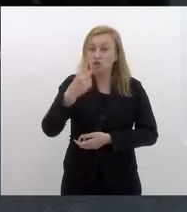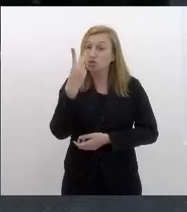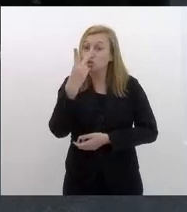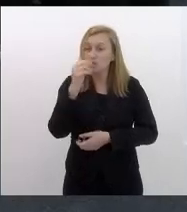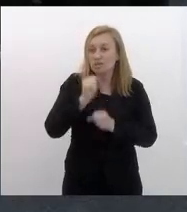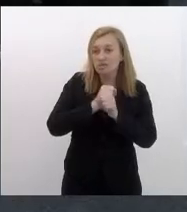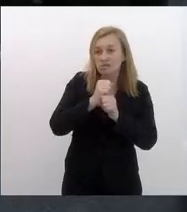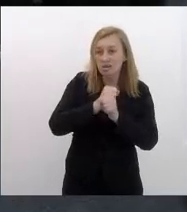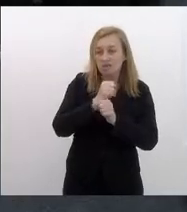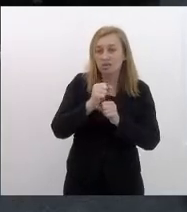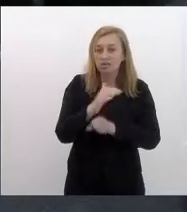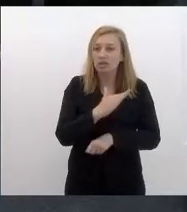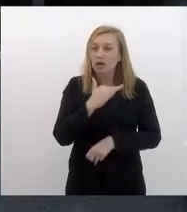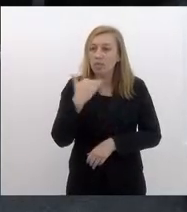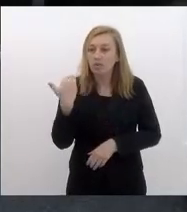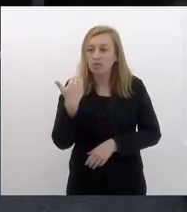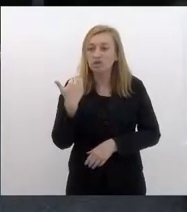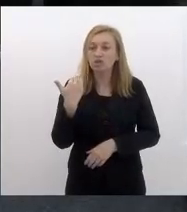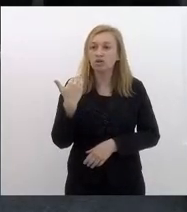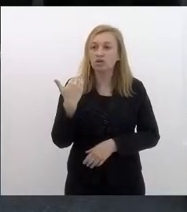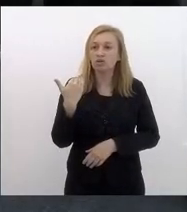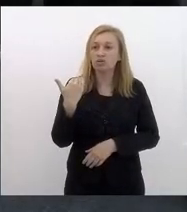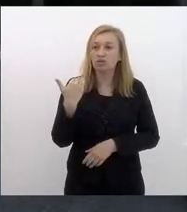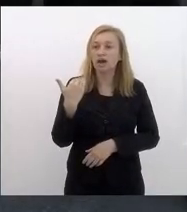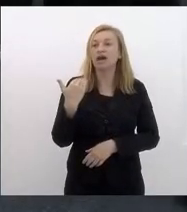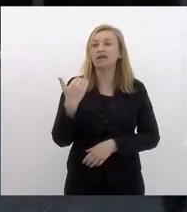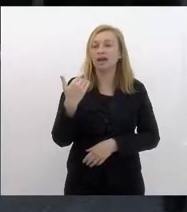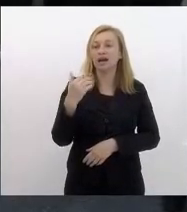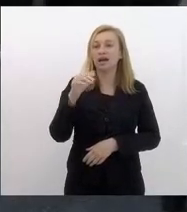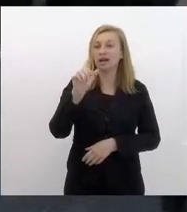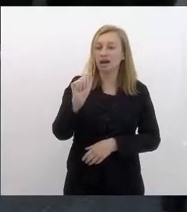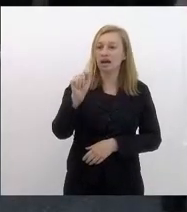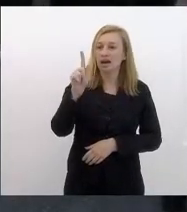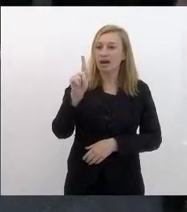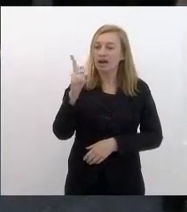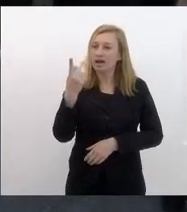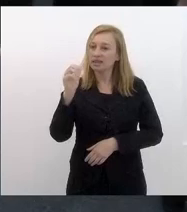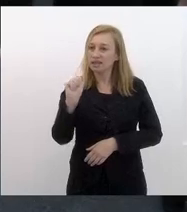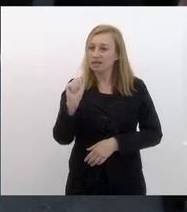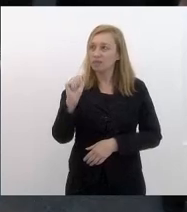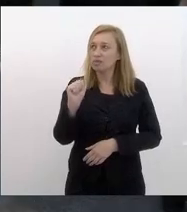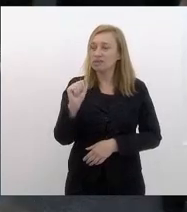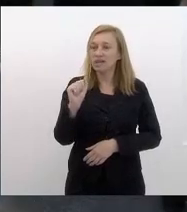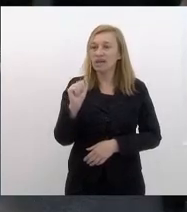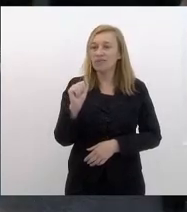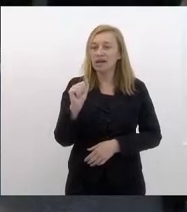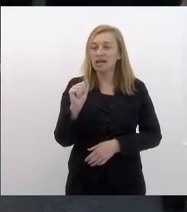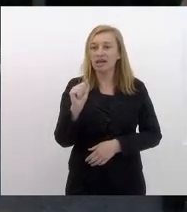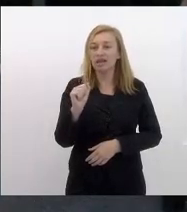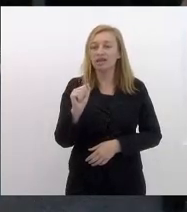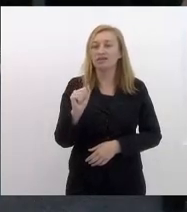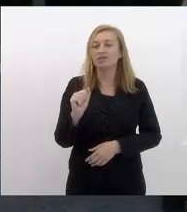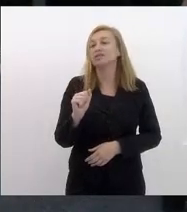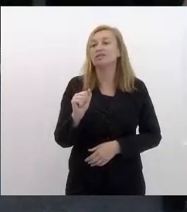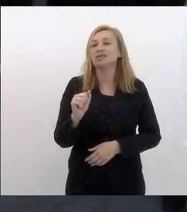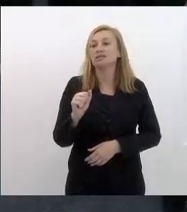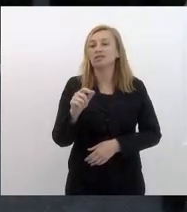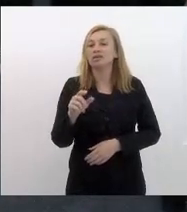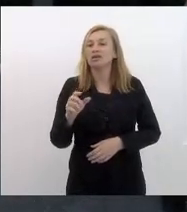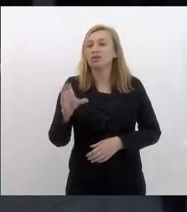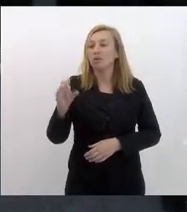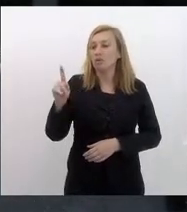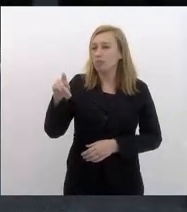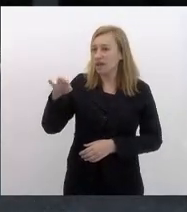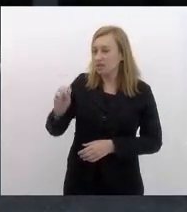anos do assassinato da menina Agatha Félix no complexo do Alemão super importante lembrar